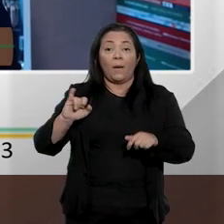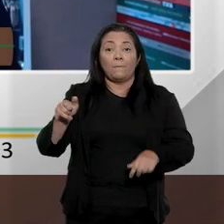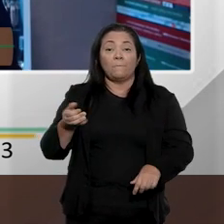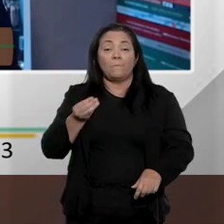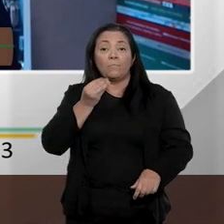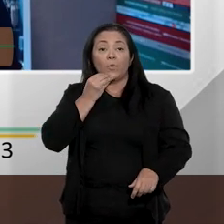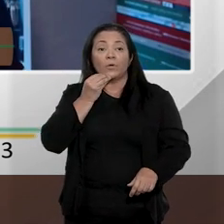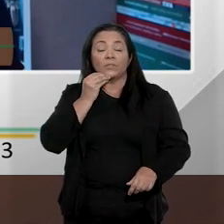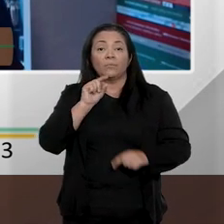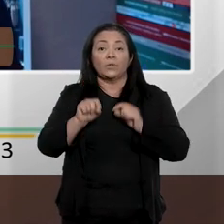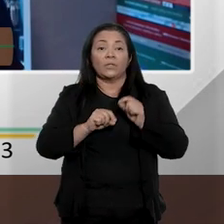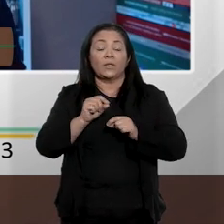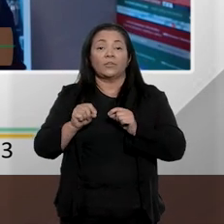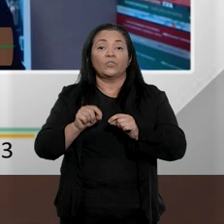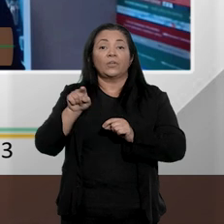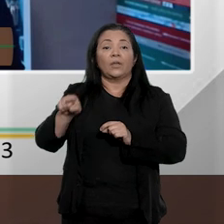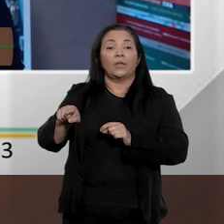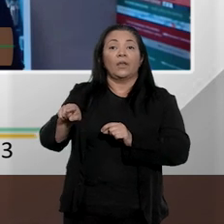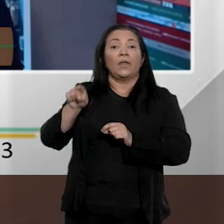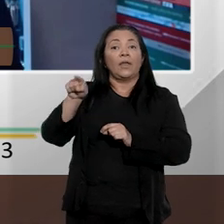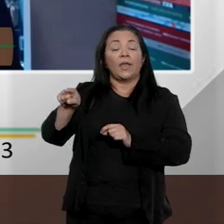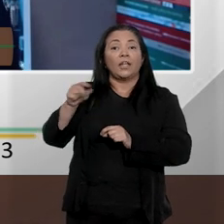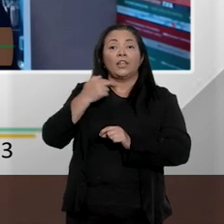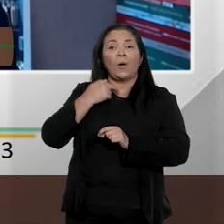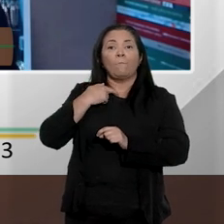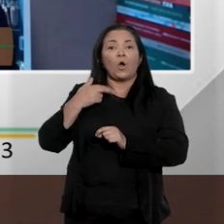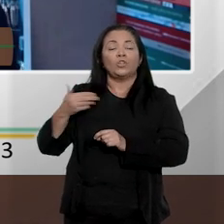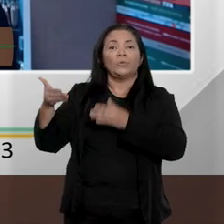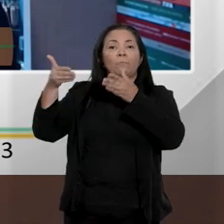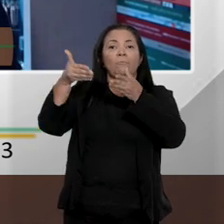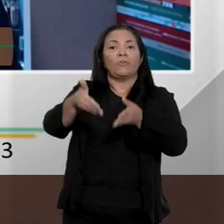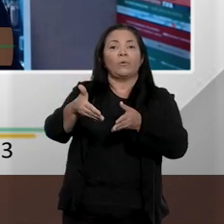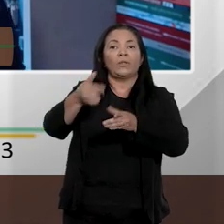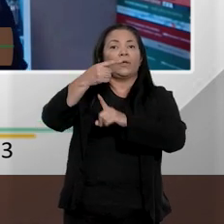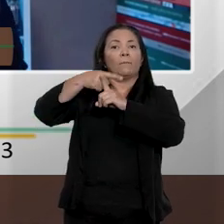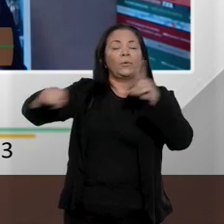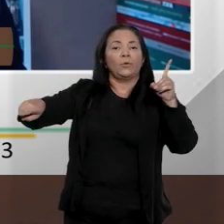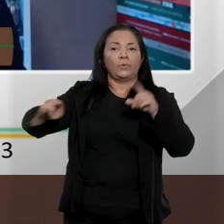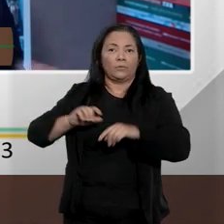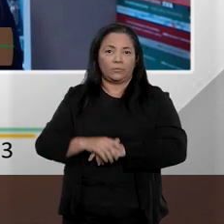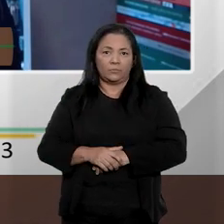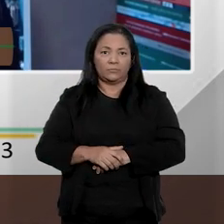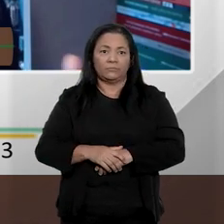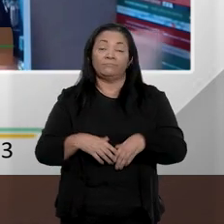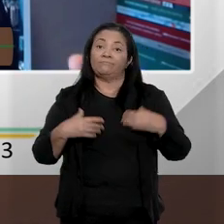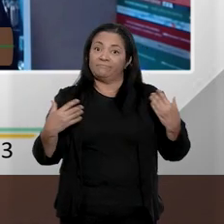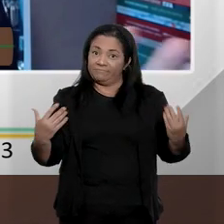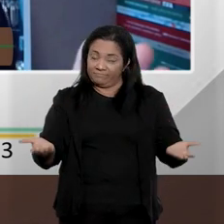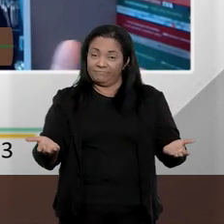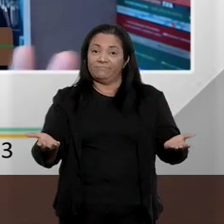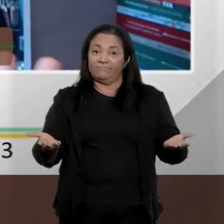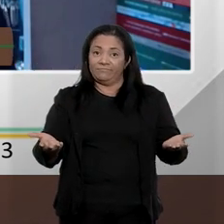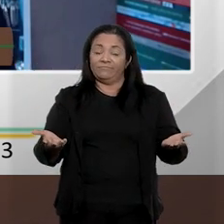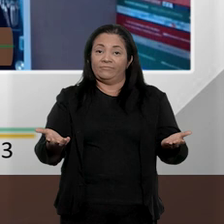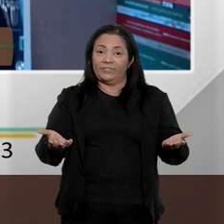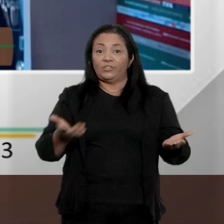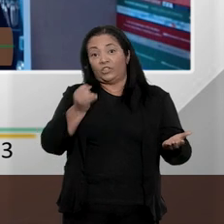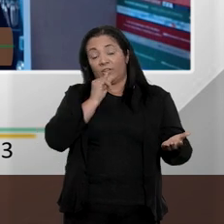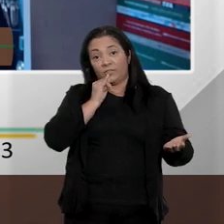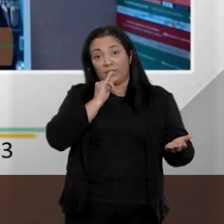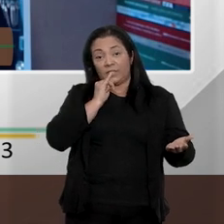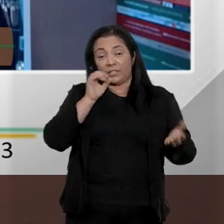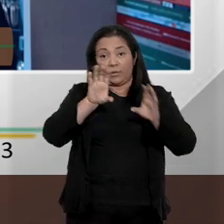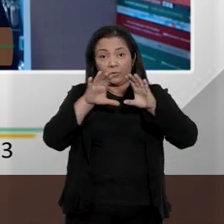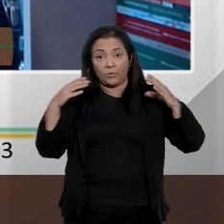afastamento, de proibição da frequência daquela pessoa naquele espaço. Isso ficou mais popularizado em relação aos estádios, a gente